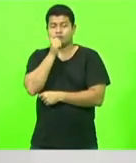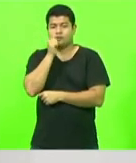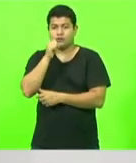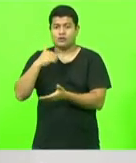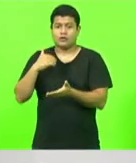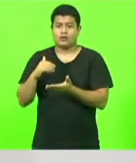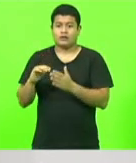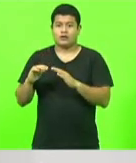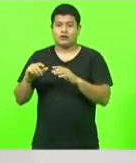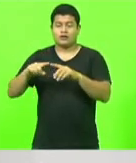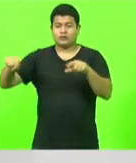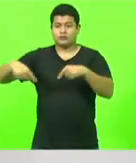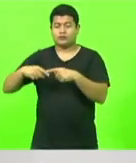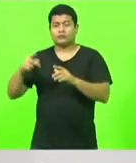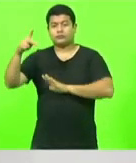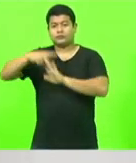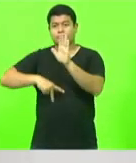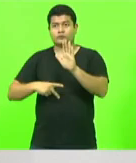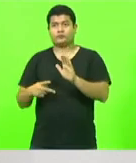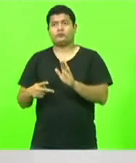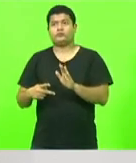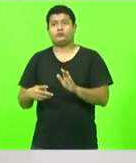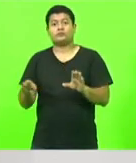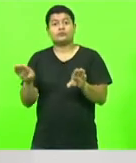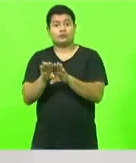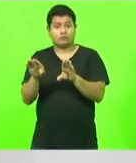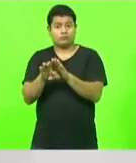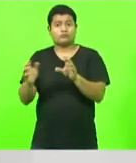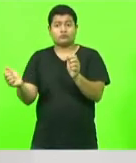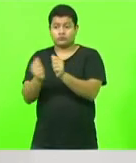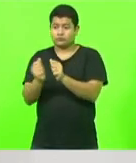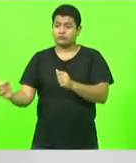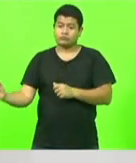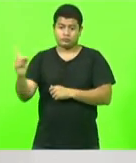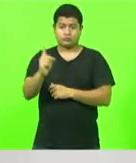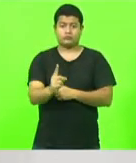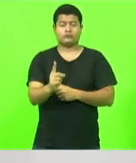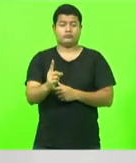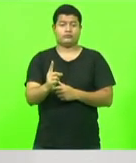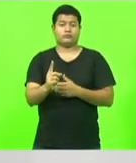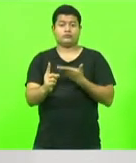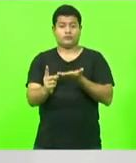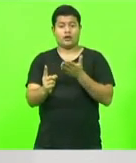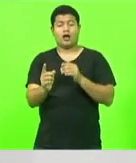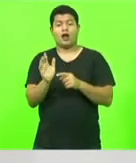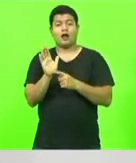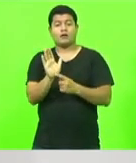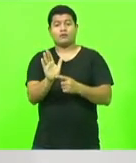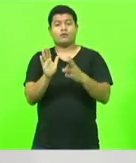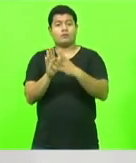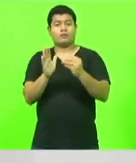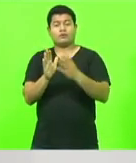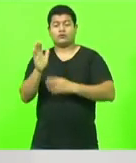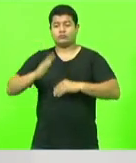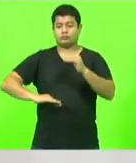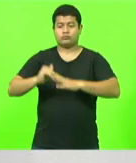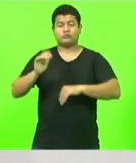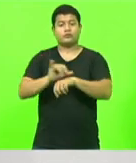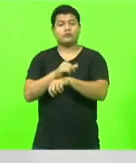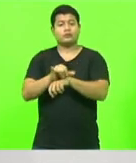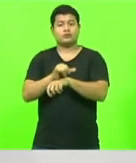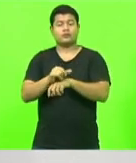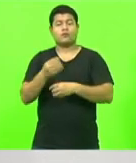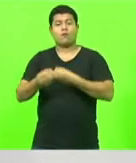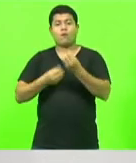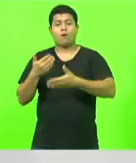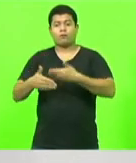projetos setoriais da sede também esteve com o secretário e apresentou um modelo de atuação. Informou que os